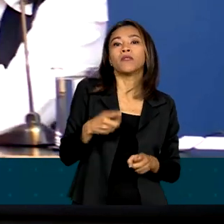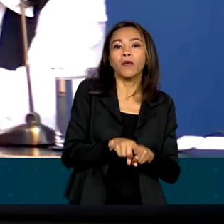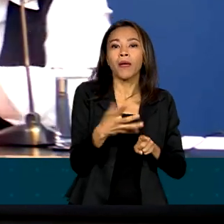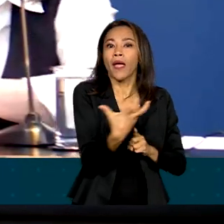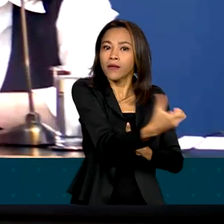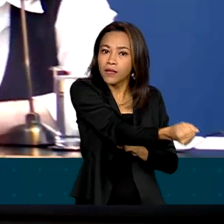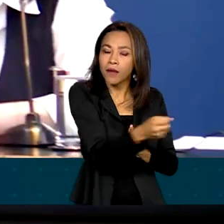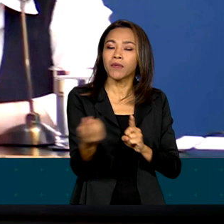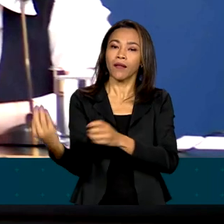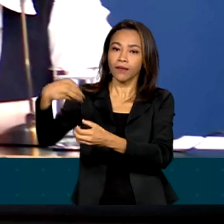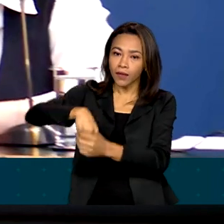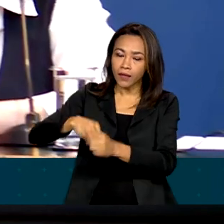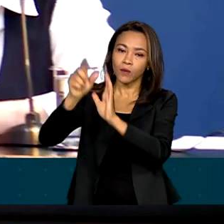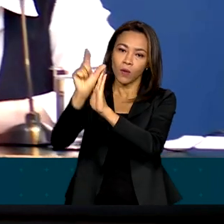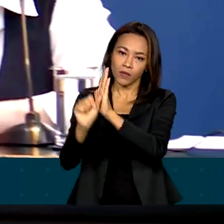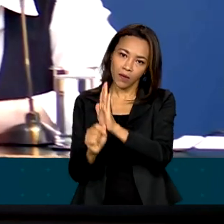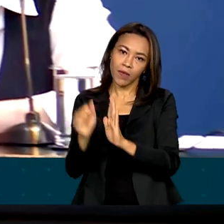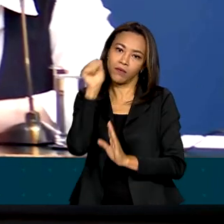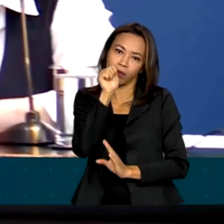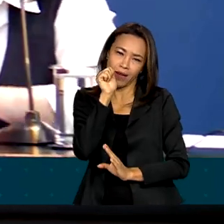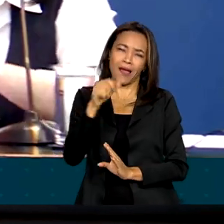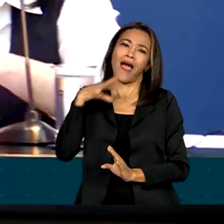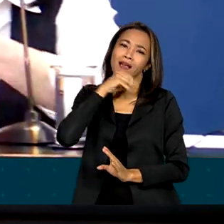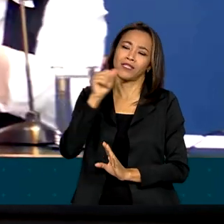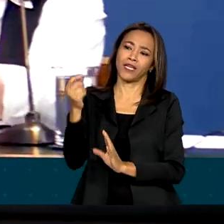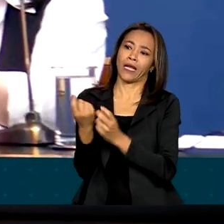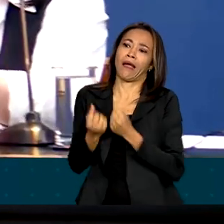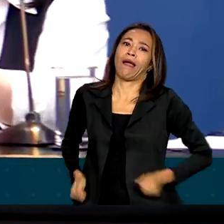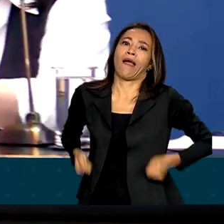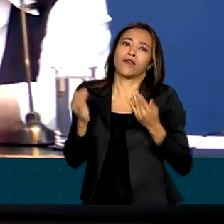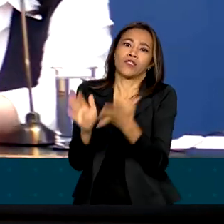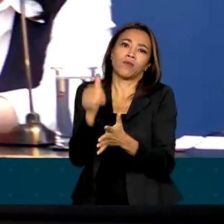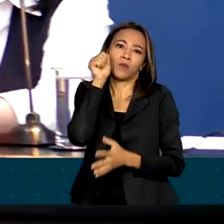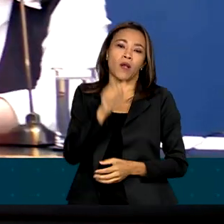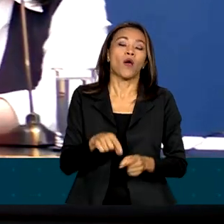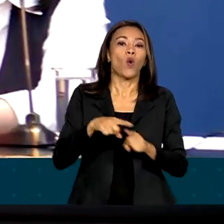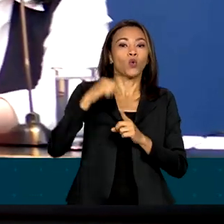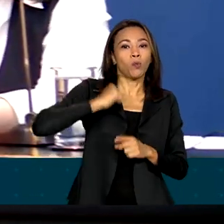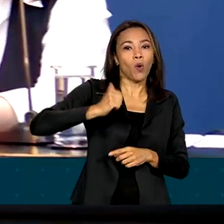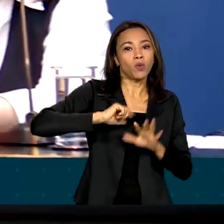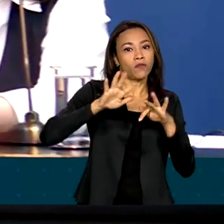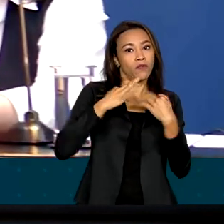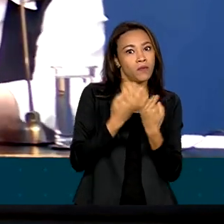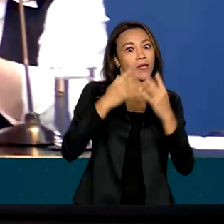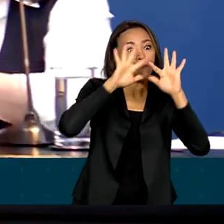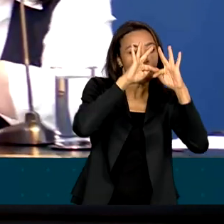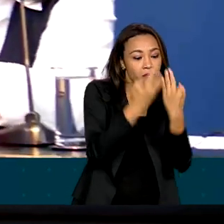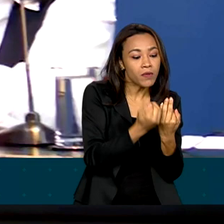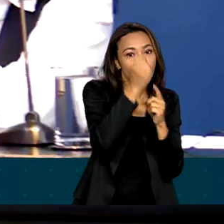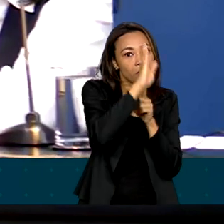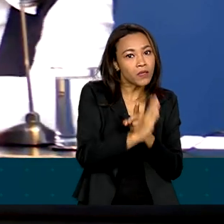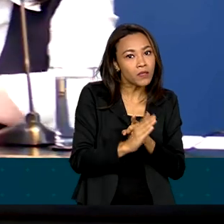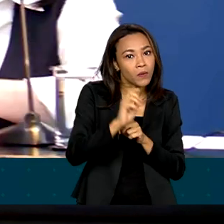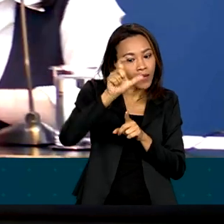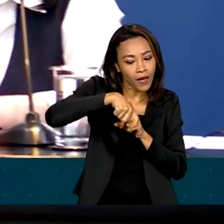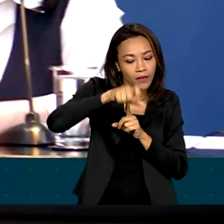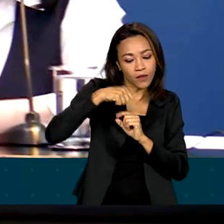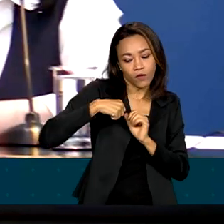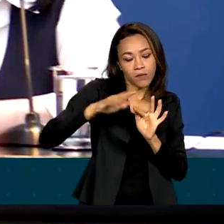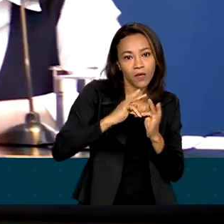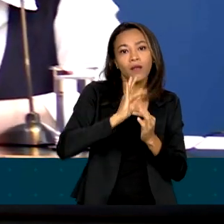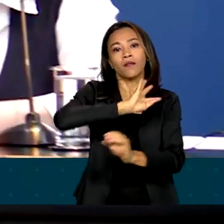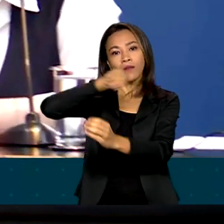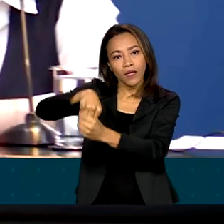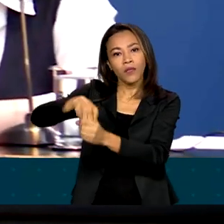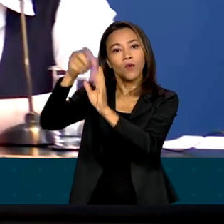mulher fatiado para dizer que gastamos muito com mulheres. Eles incluem o Bolsa Família, que é para a família brasileira, na conta das